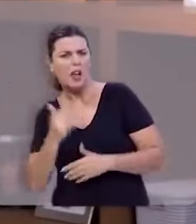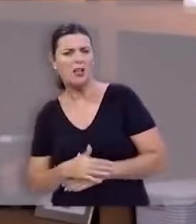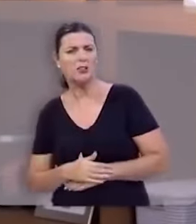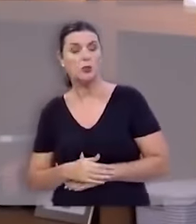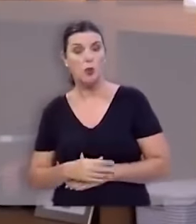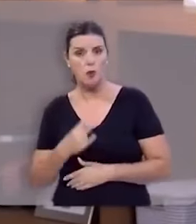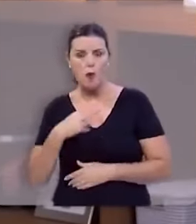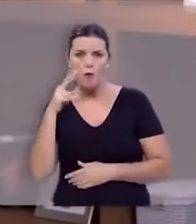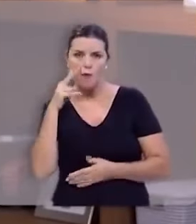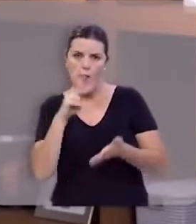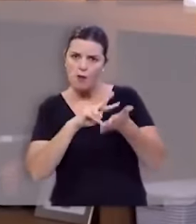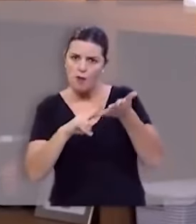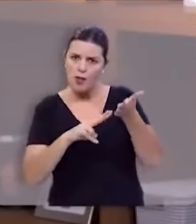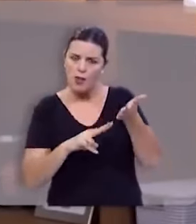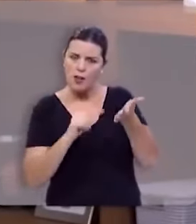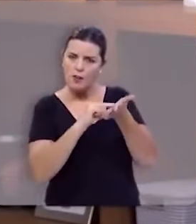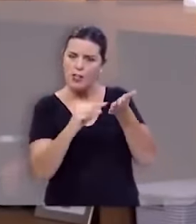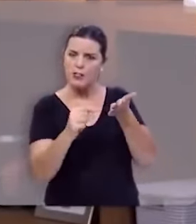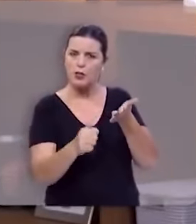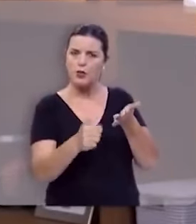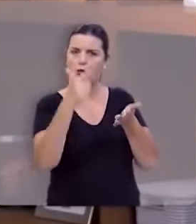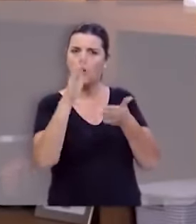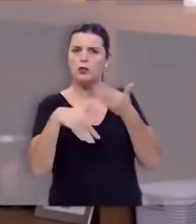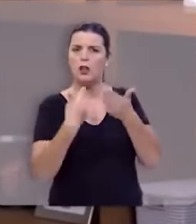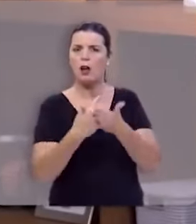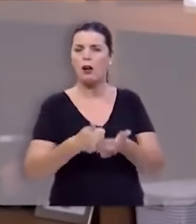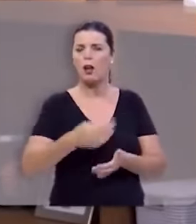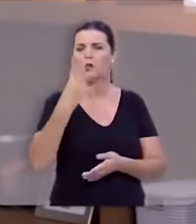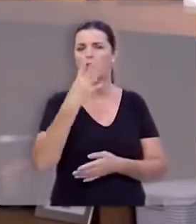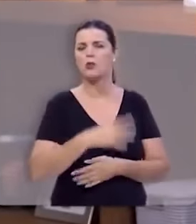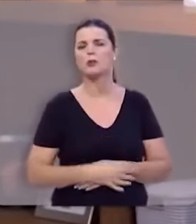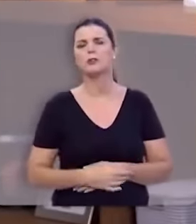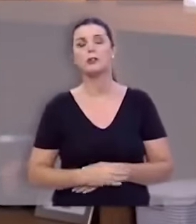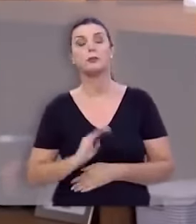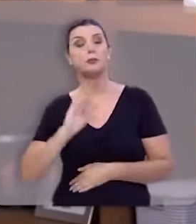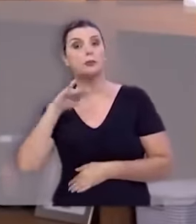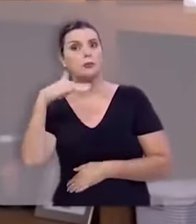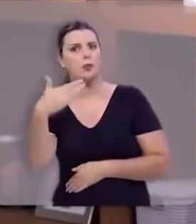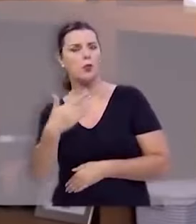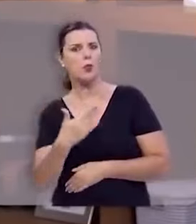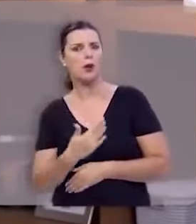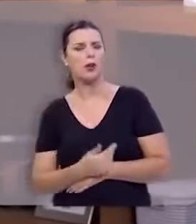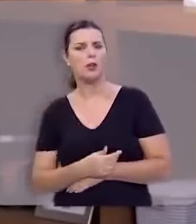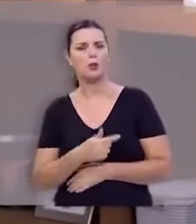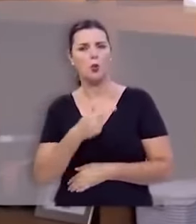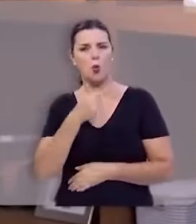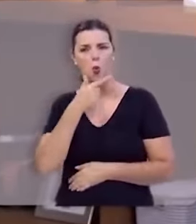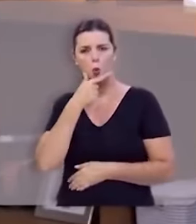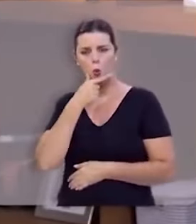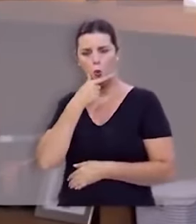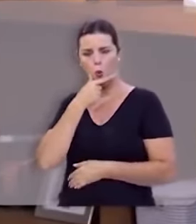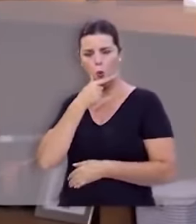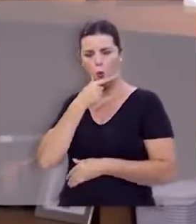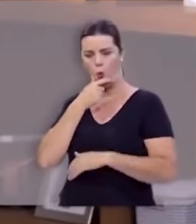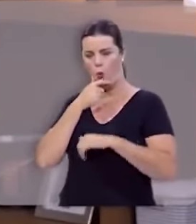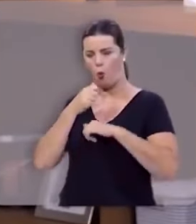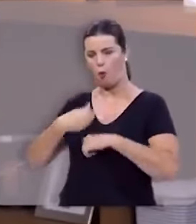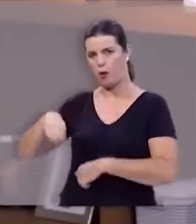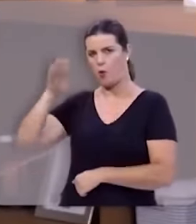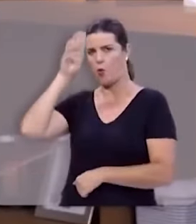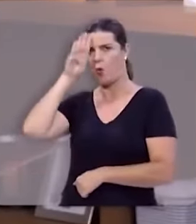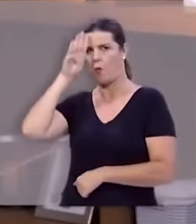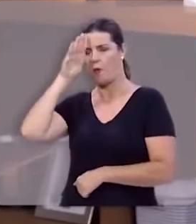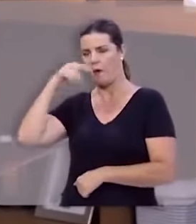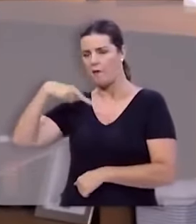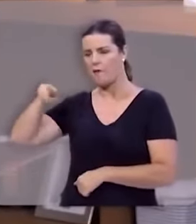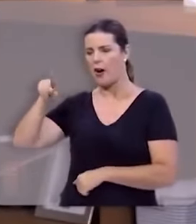conferir comigo os versos 12 a 14 quando Abner o comandante do exército de Saúl